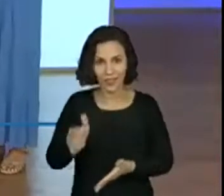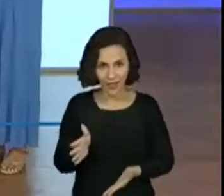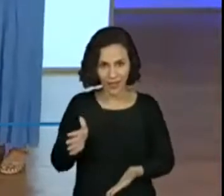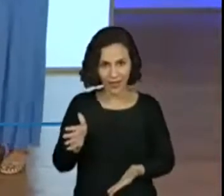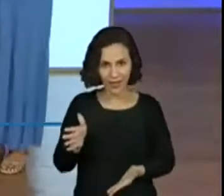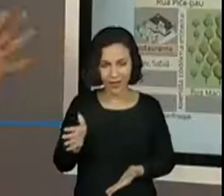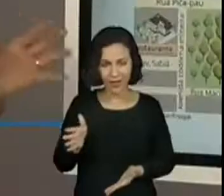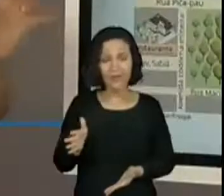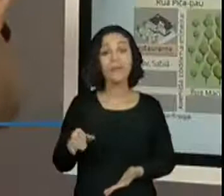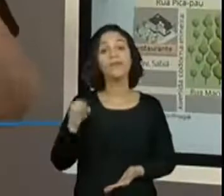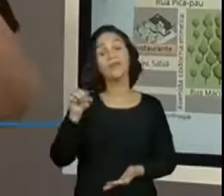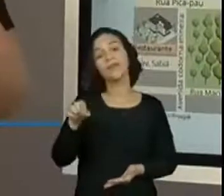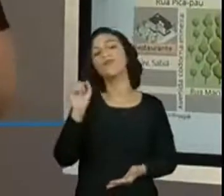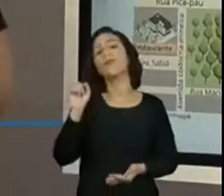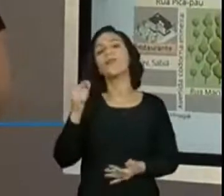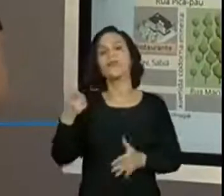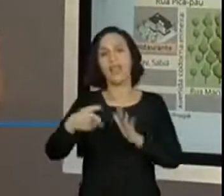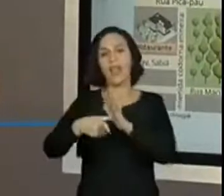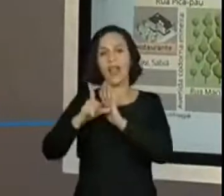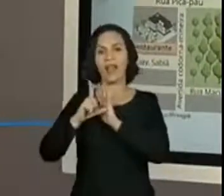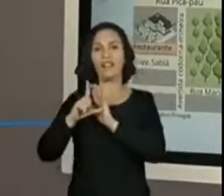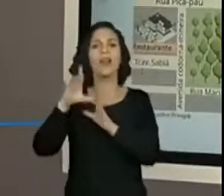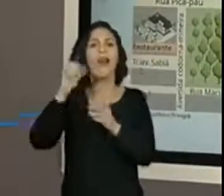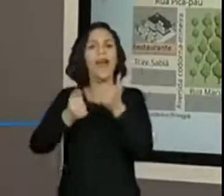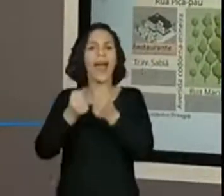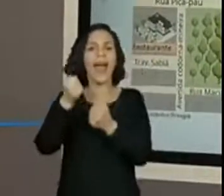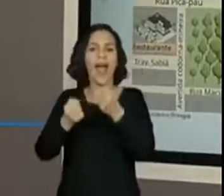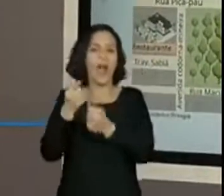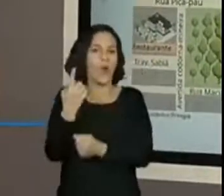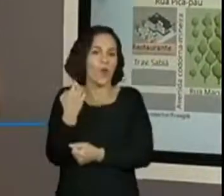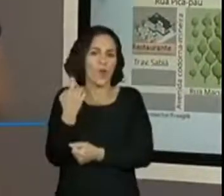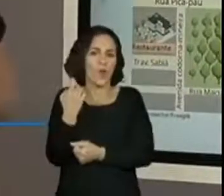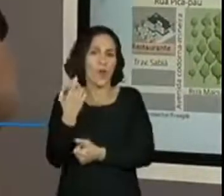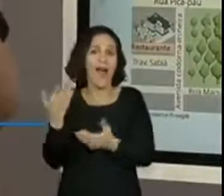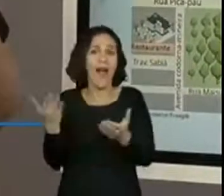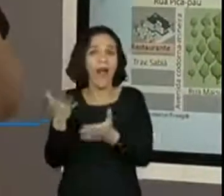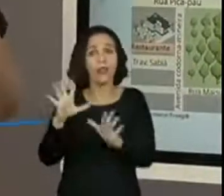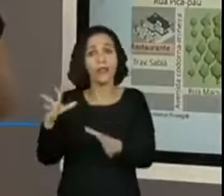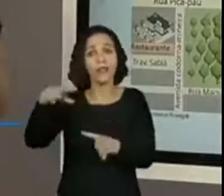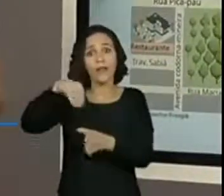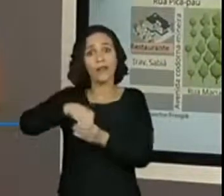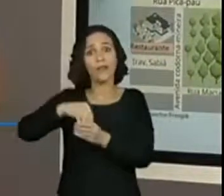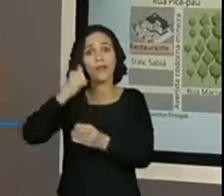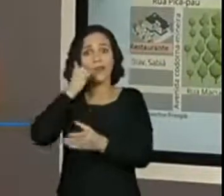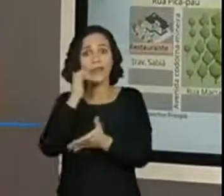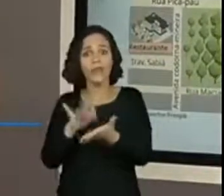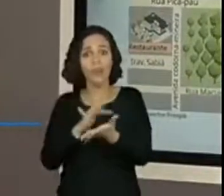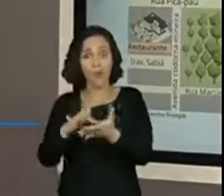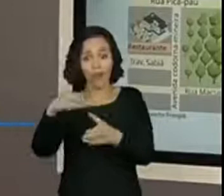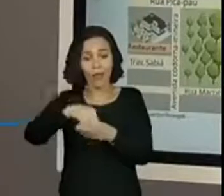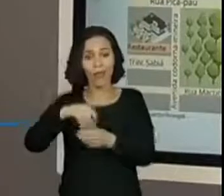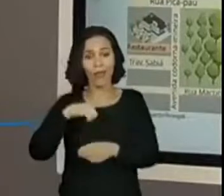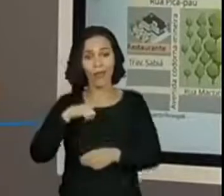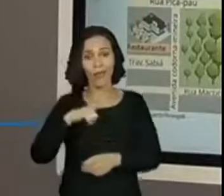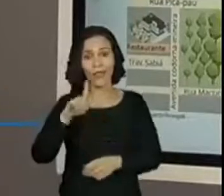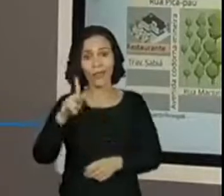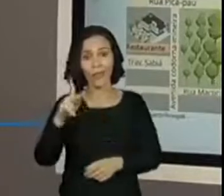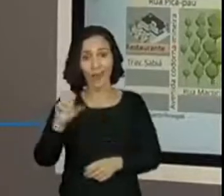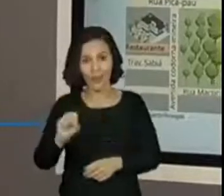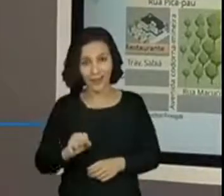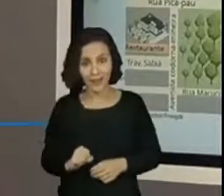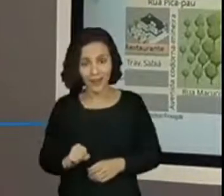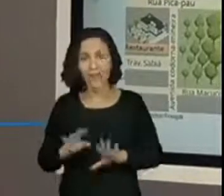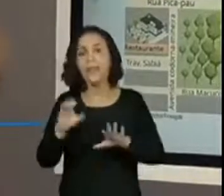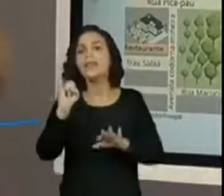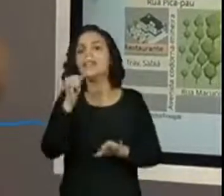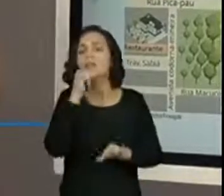geralmente é um aparelhinho que antes a gente tinha no carro. Agora ele já vem dentro do nosso celular. Quando a gente precisa